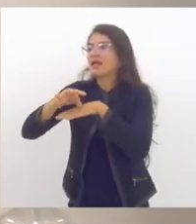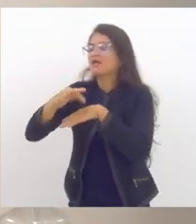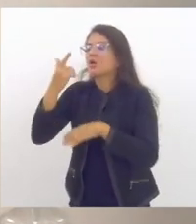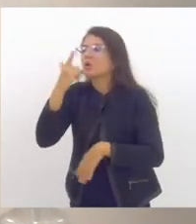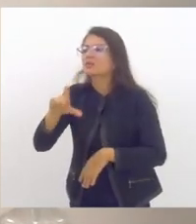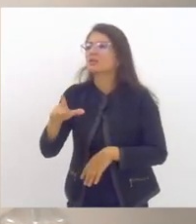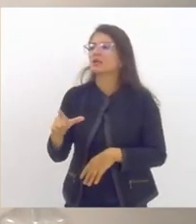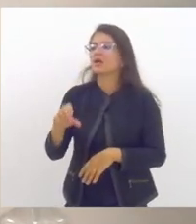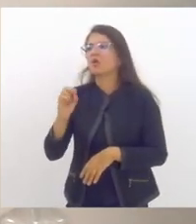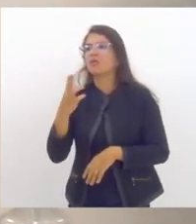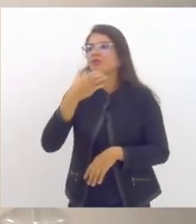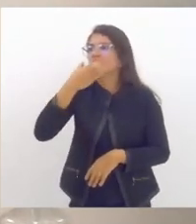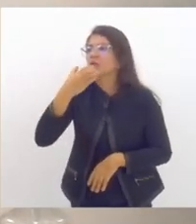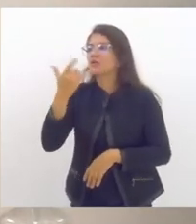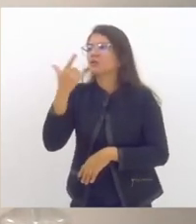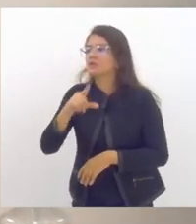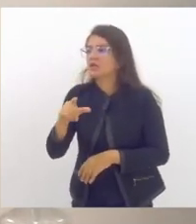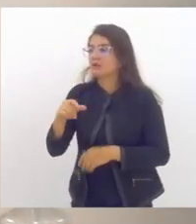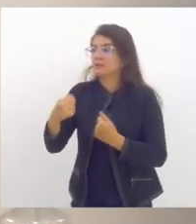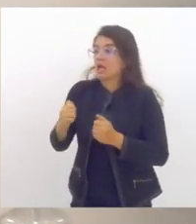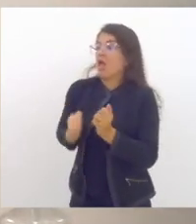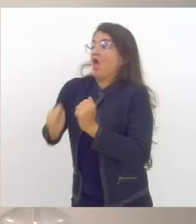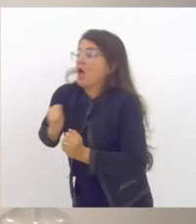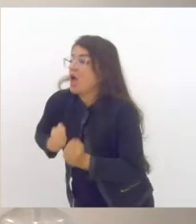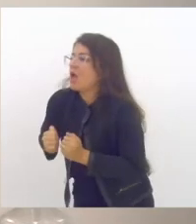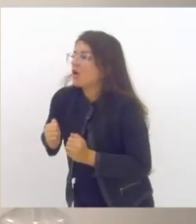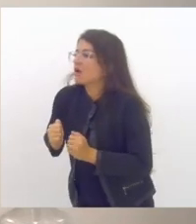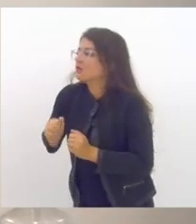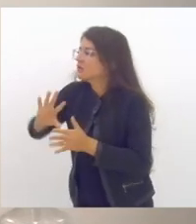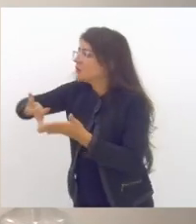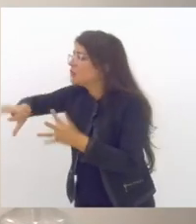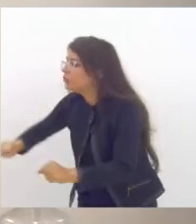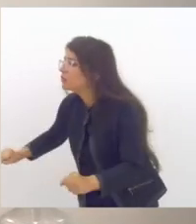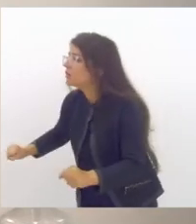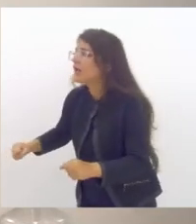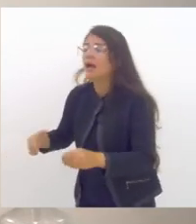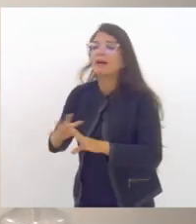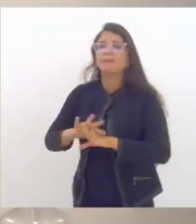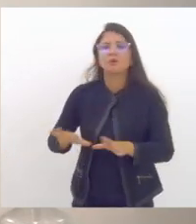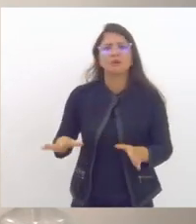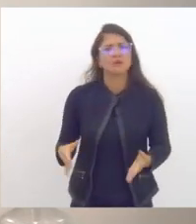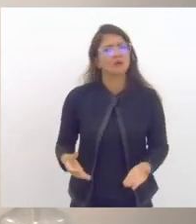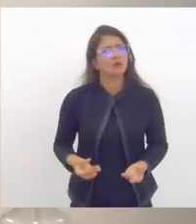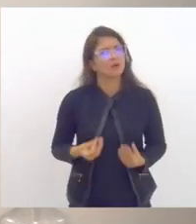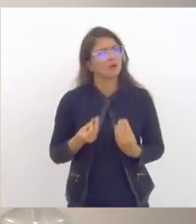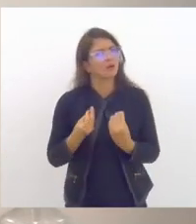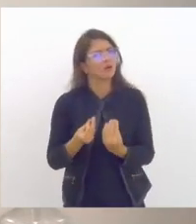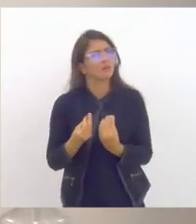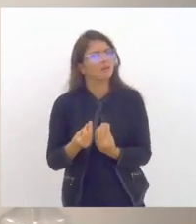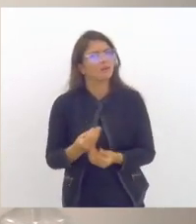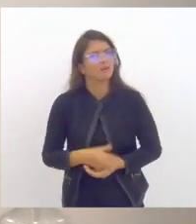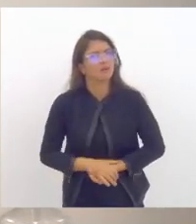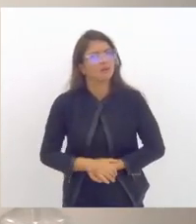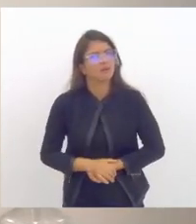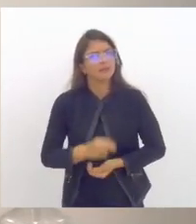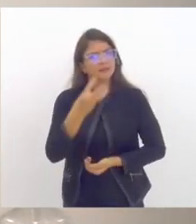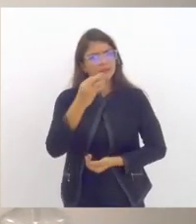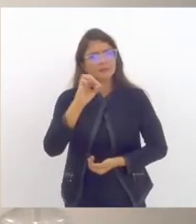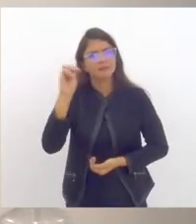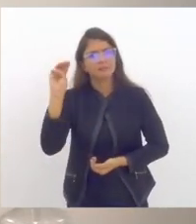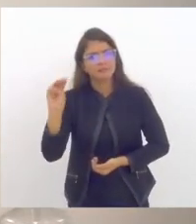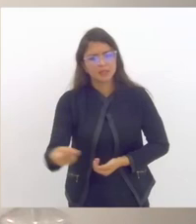afeta a saúde mental desse aluno que muitas vezes está dentre os 30 milhões que fazem parte do mapa da fome atualmente no nosso país